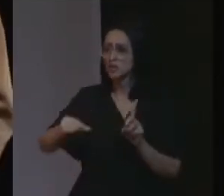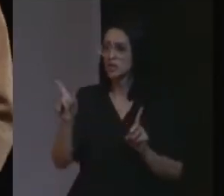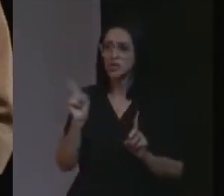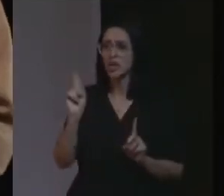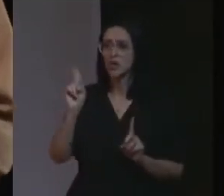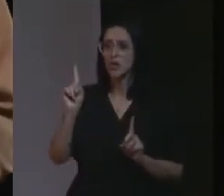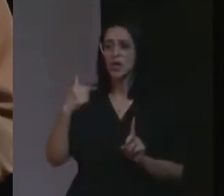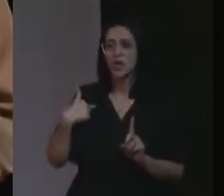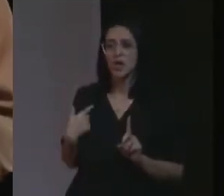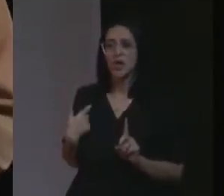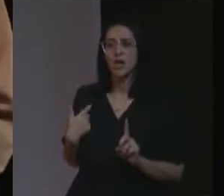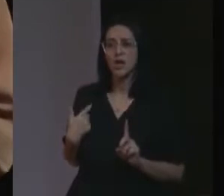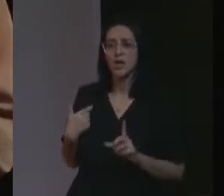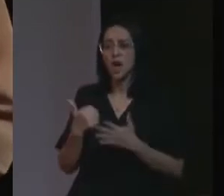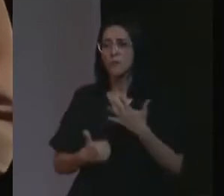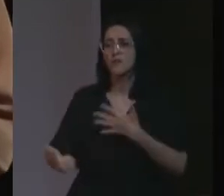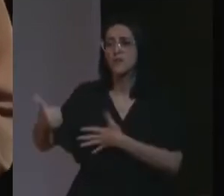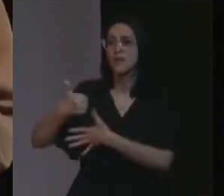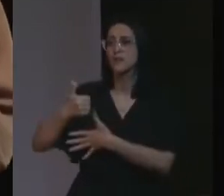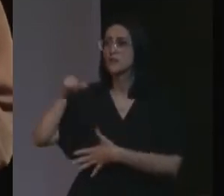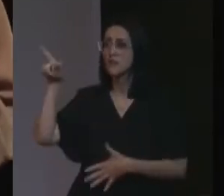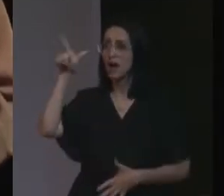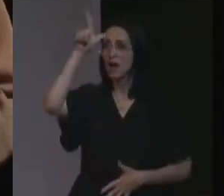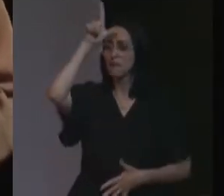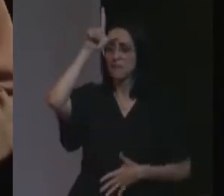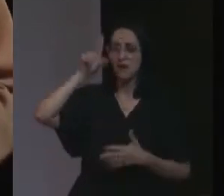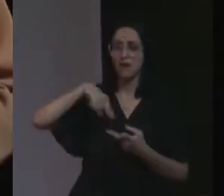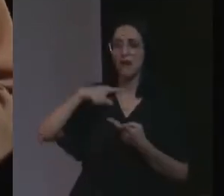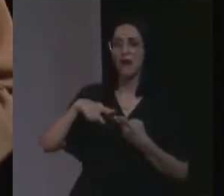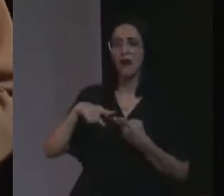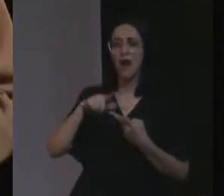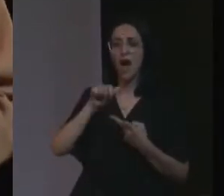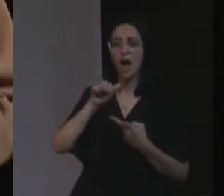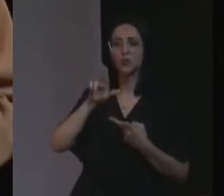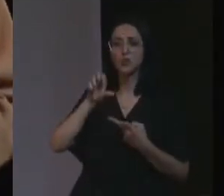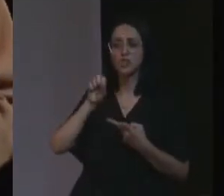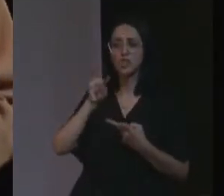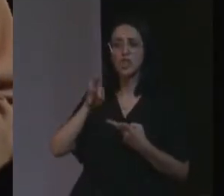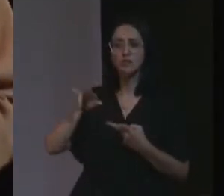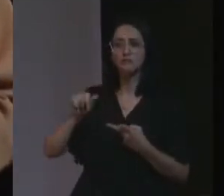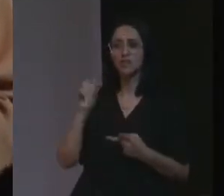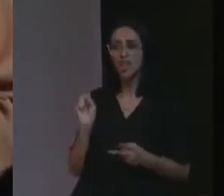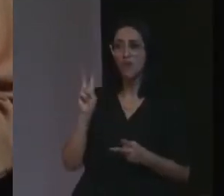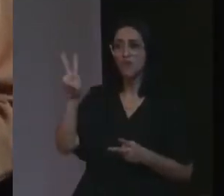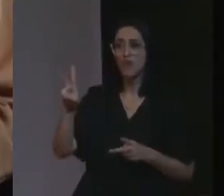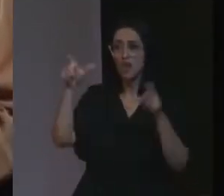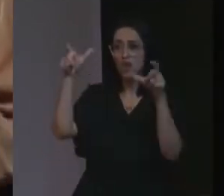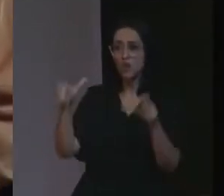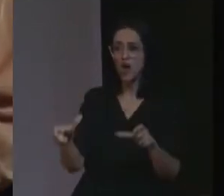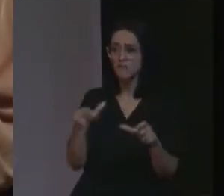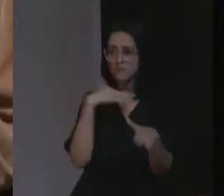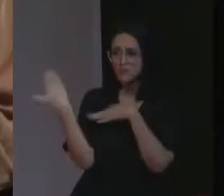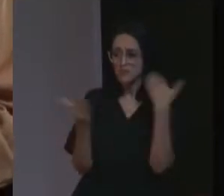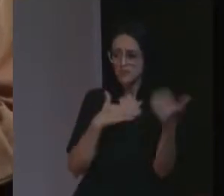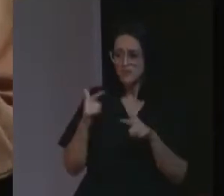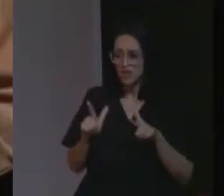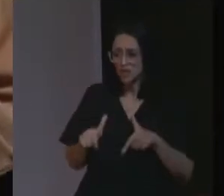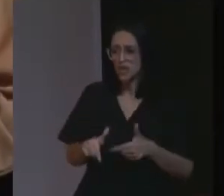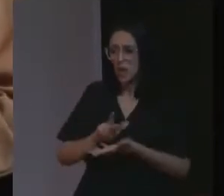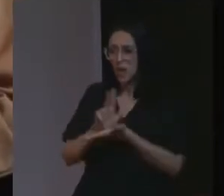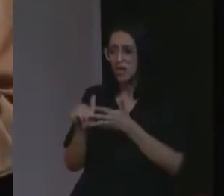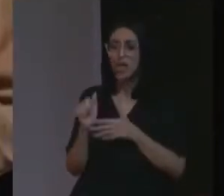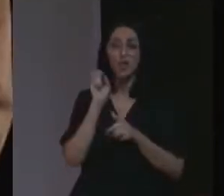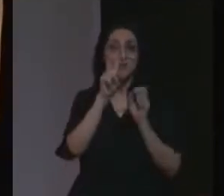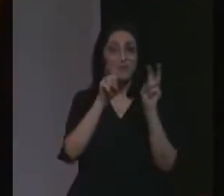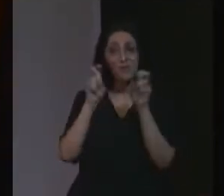eu tive o privilégio de ir para a Alemanha e para a Áustria e visitar um campo de concentração. Eu consegui ver fake